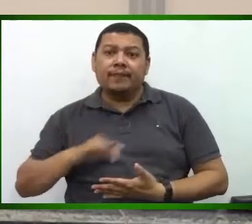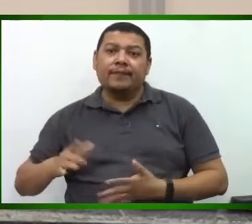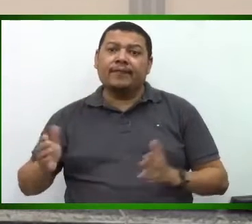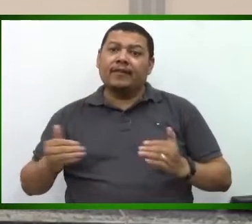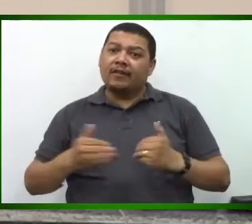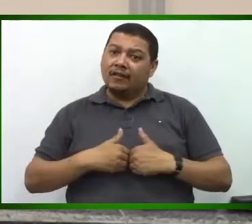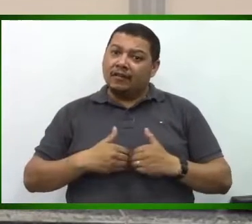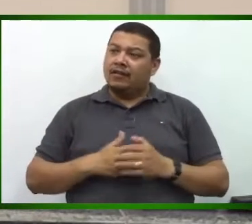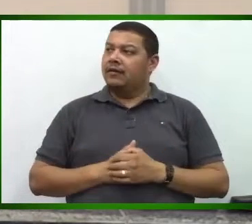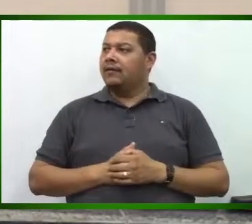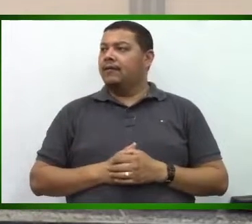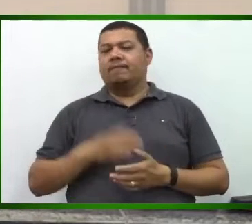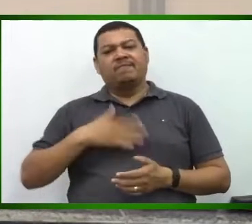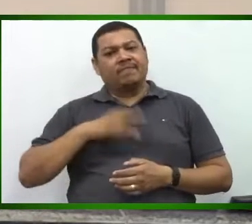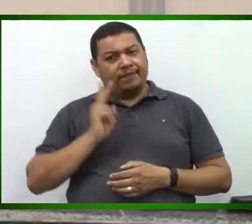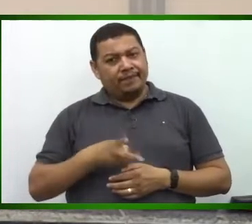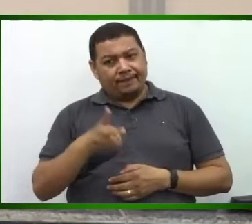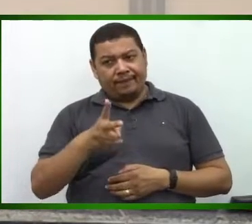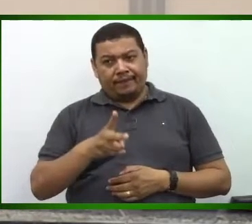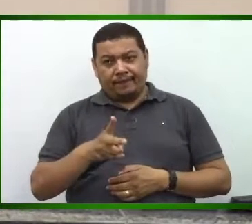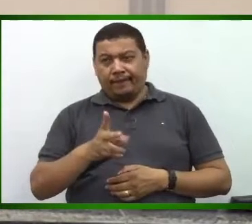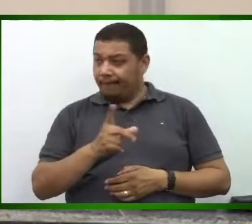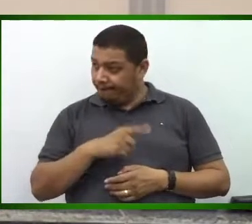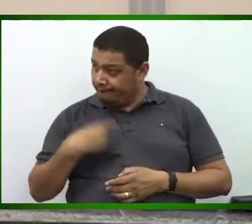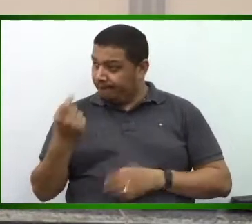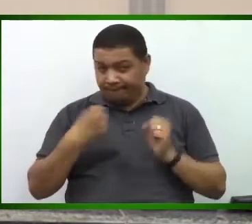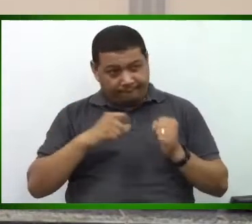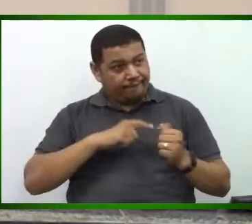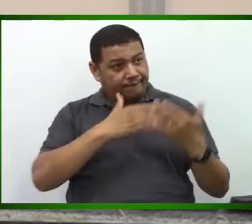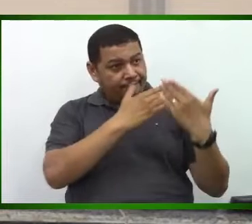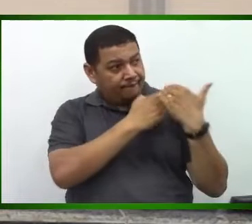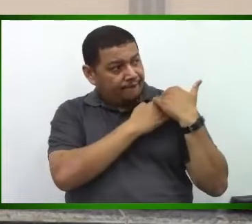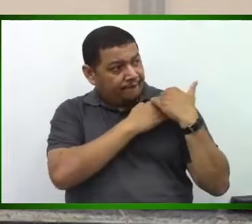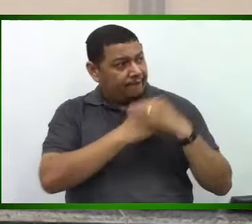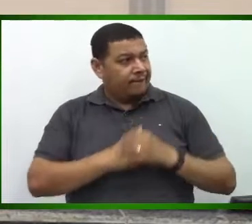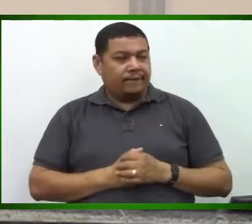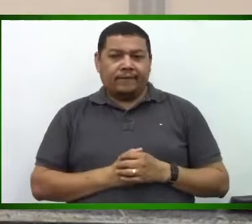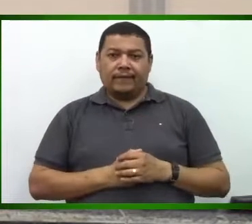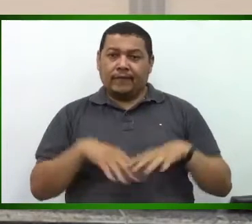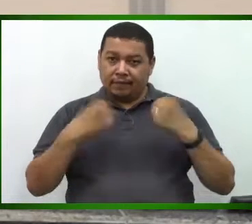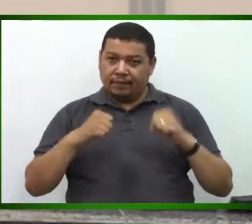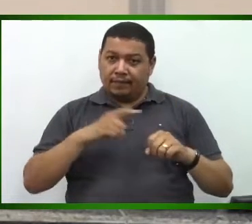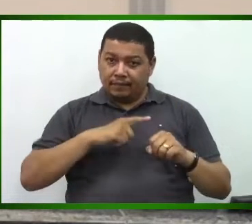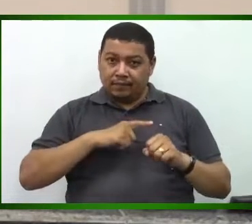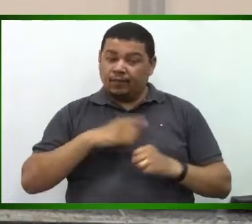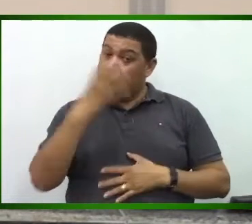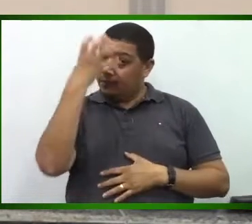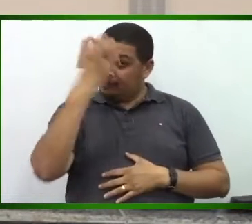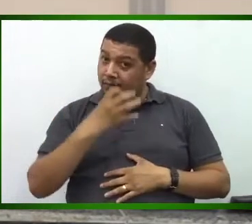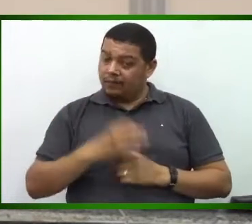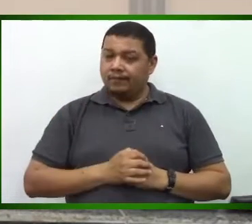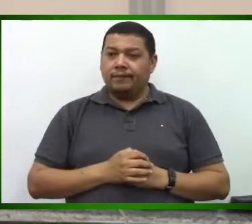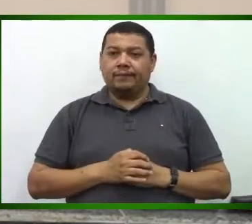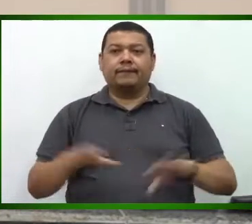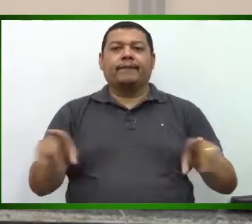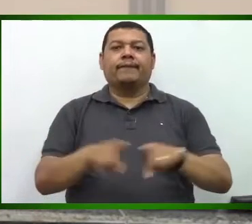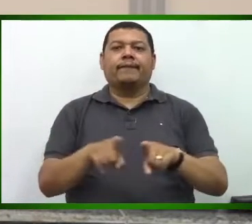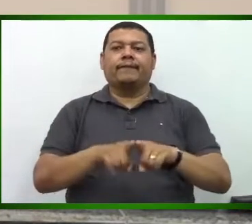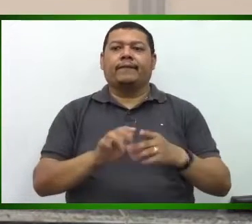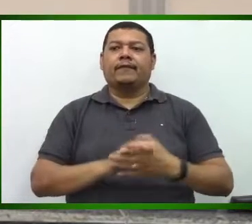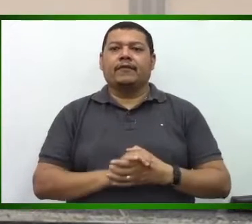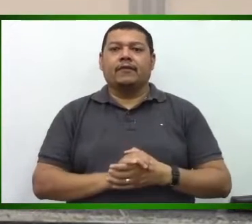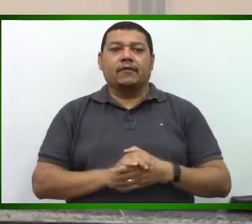aí, eu sempre digo que nós temos que ter muita responsabilidade, nós temos que ter muita seriedade, e também